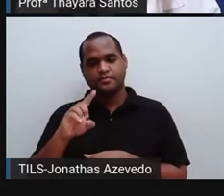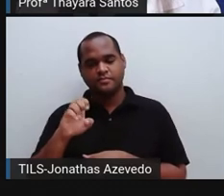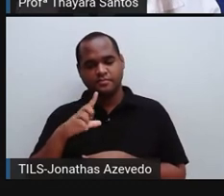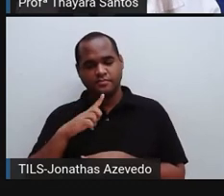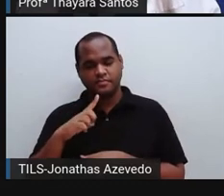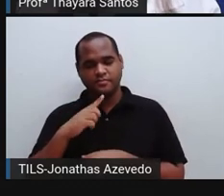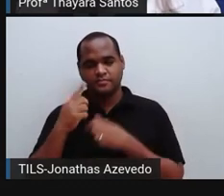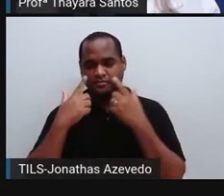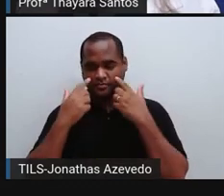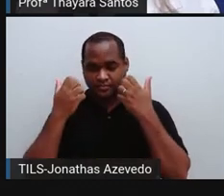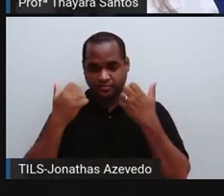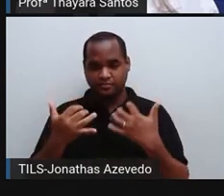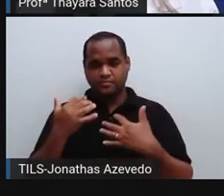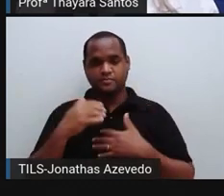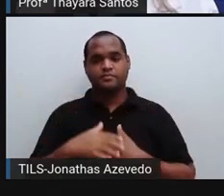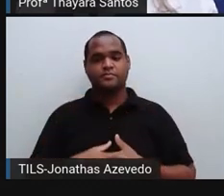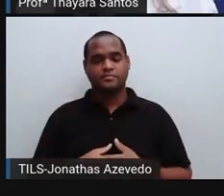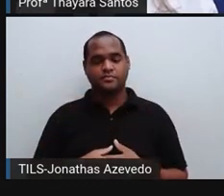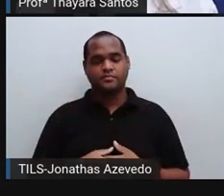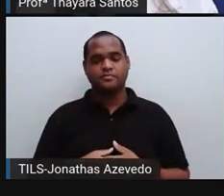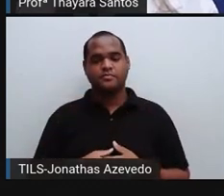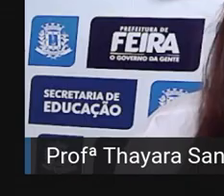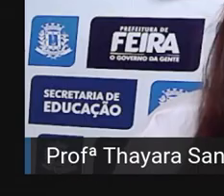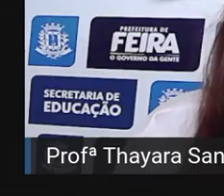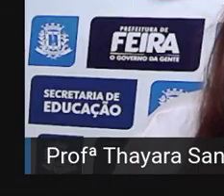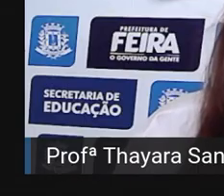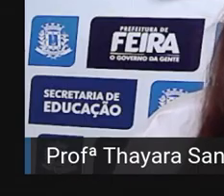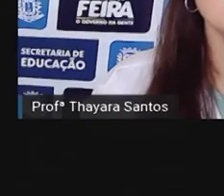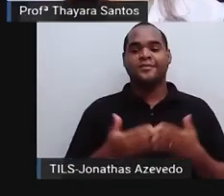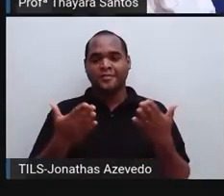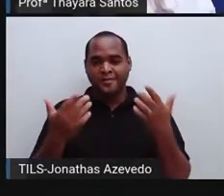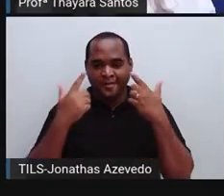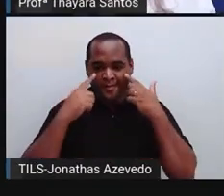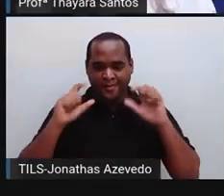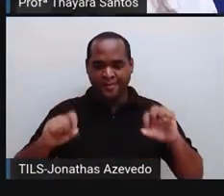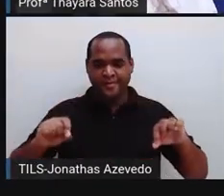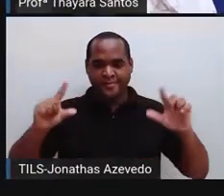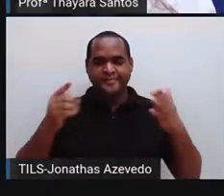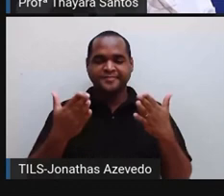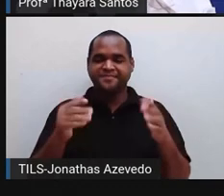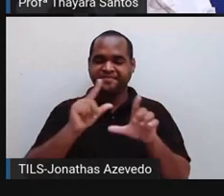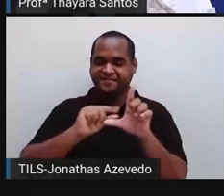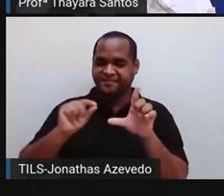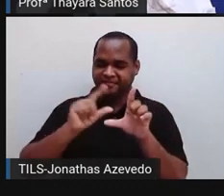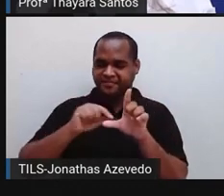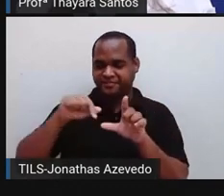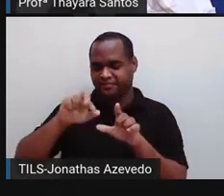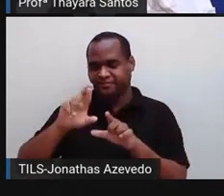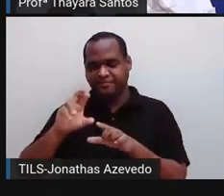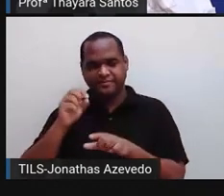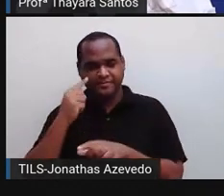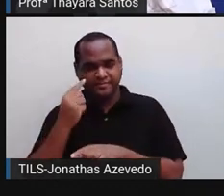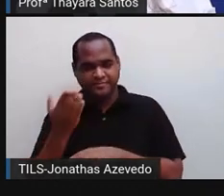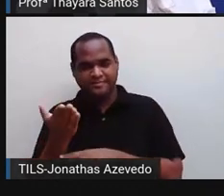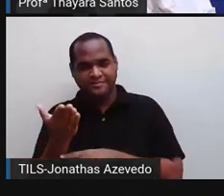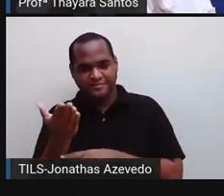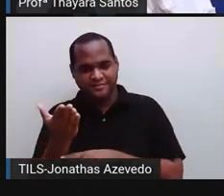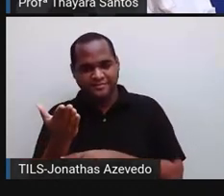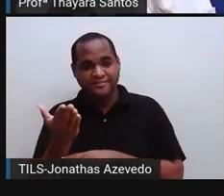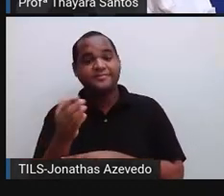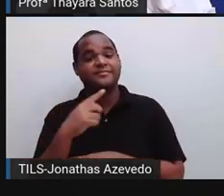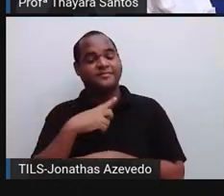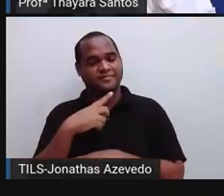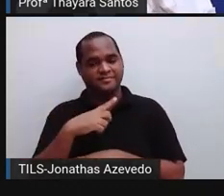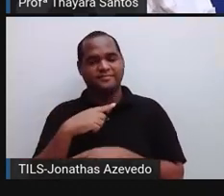só para vocês verem como é que vai funcionar essa atividade. Quando vocês acessarem o link ou pelo QR Code, vocês vão ser direcionados para essa